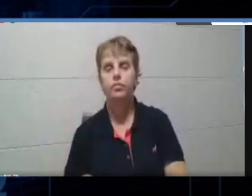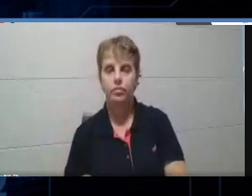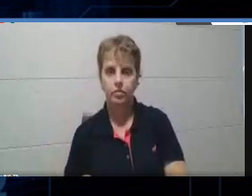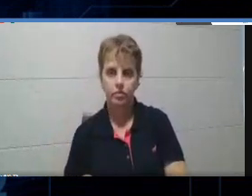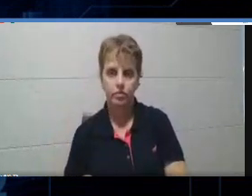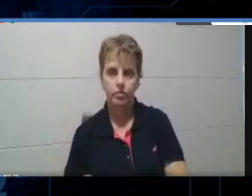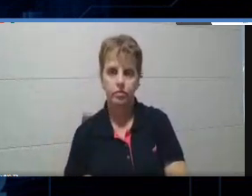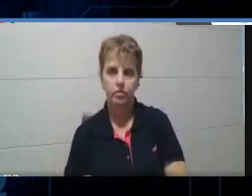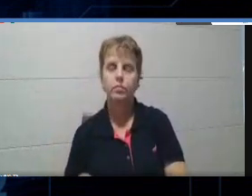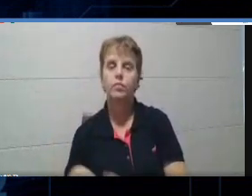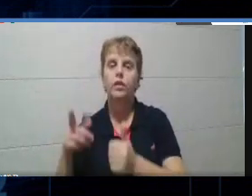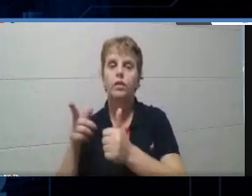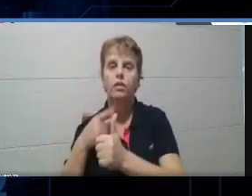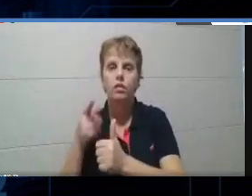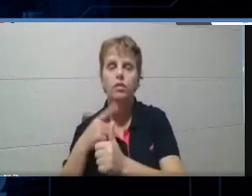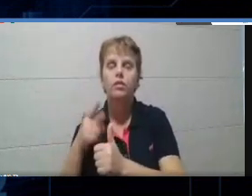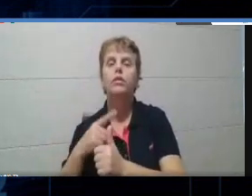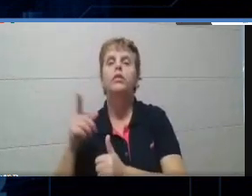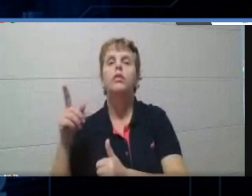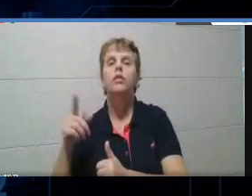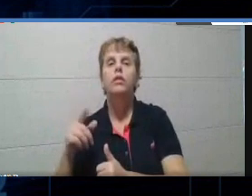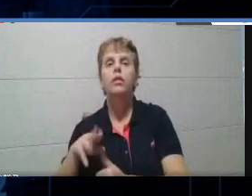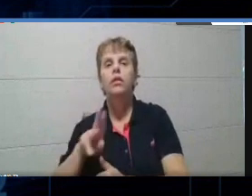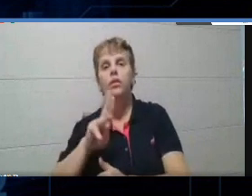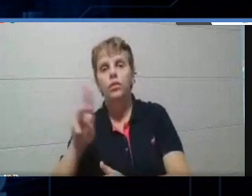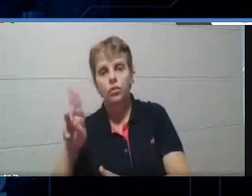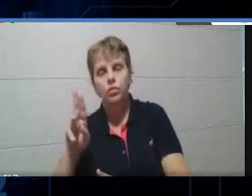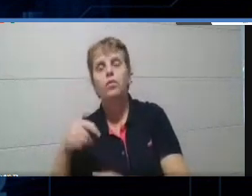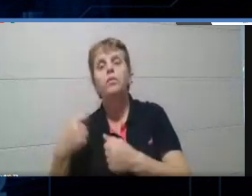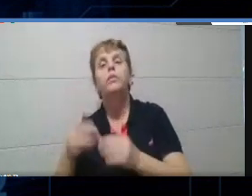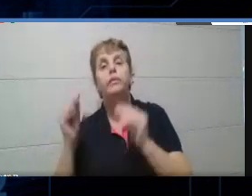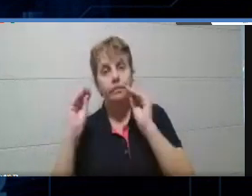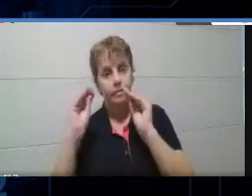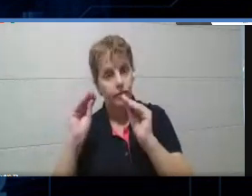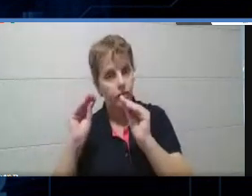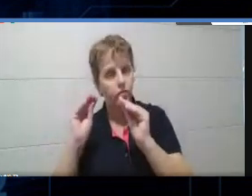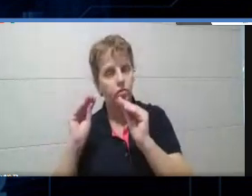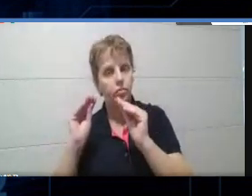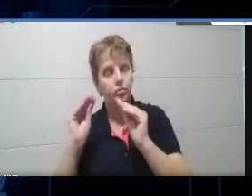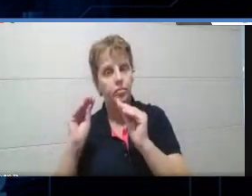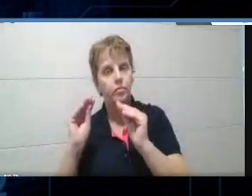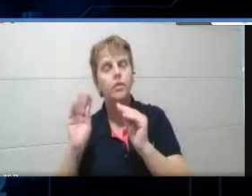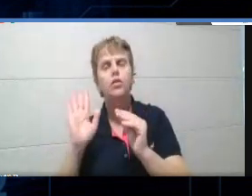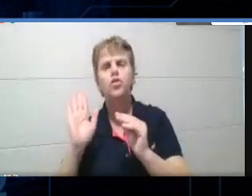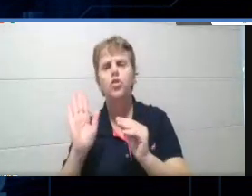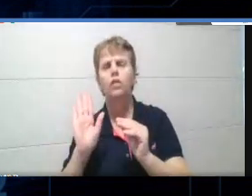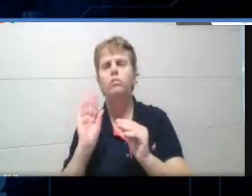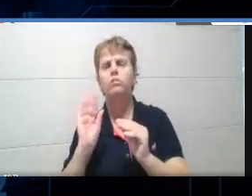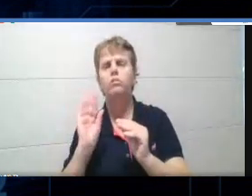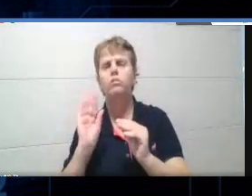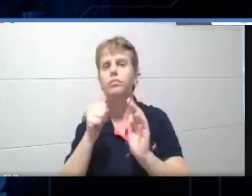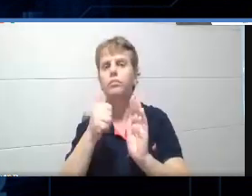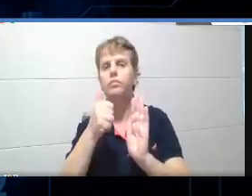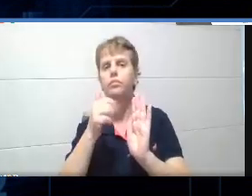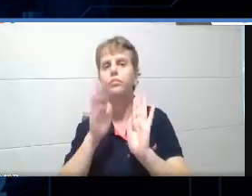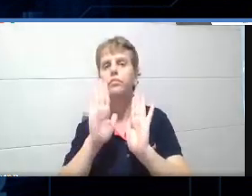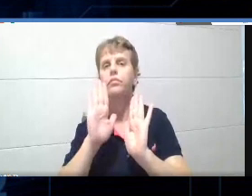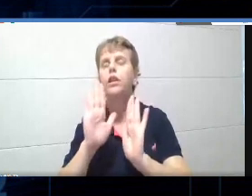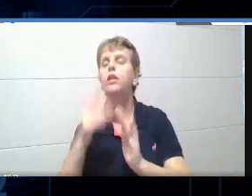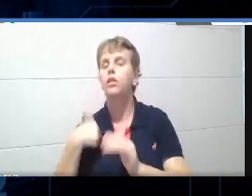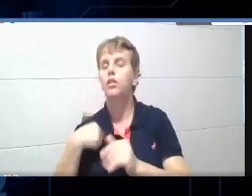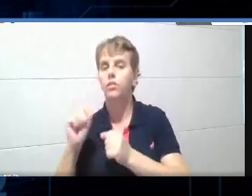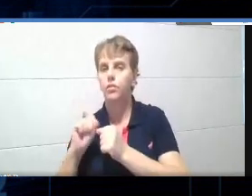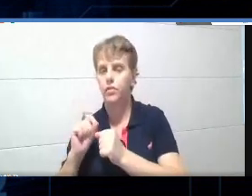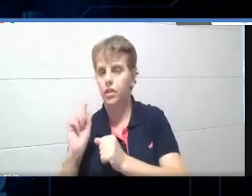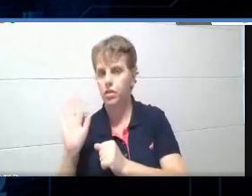tá? O primeiro, então, é dar um nome para o quiz. Eu tenho que ter isso. Veja que ele já está marcadinho aqui, porque eu fiz já essa